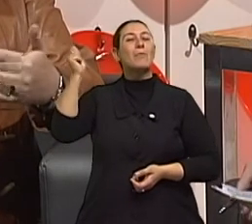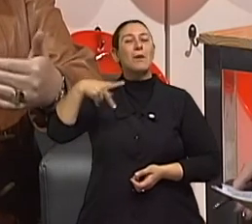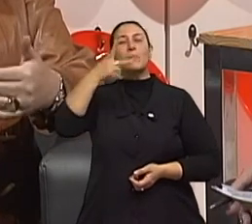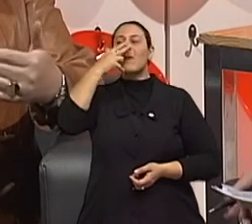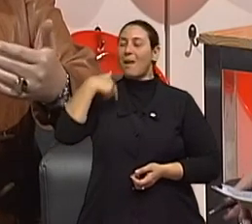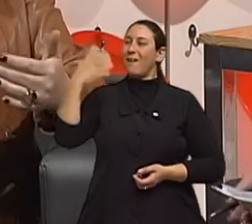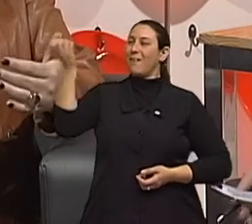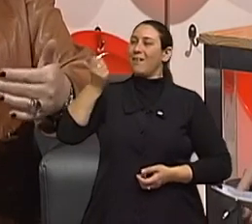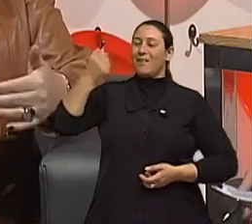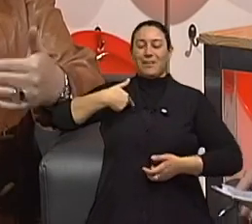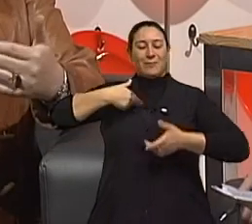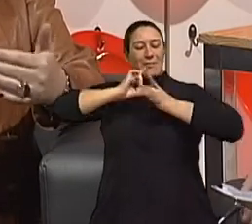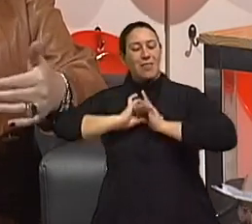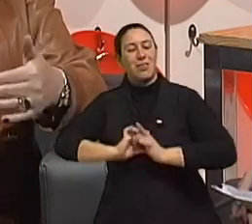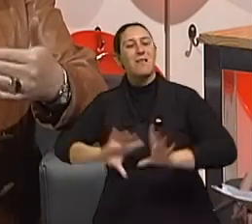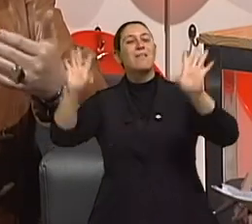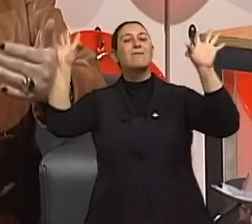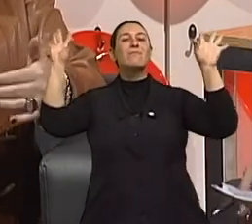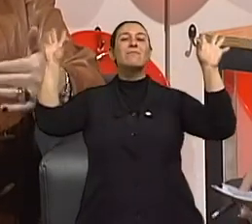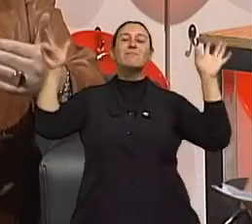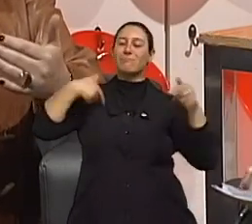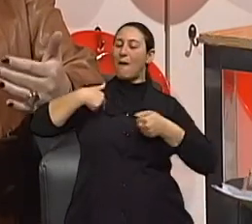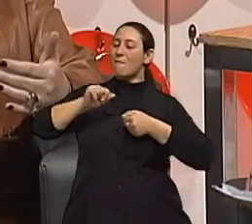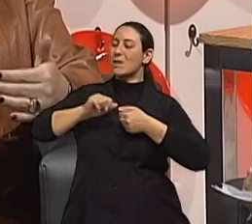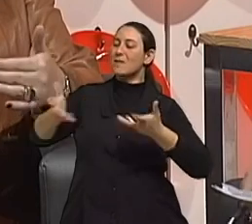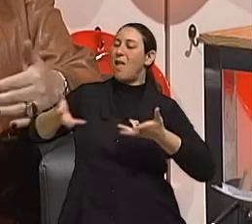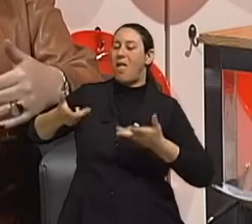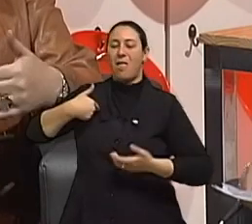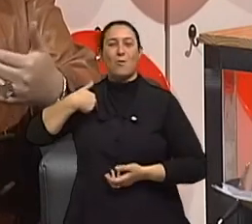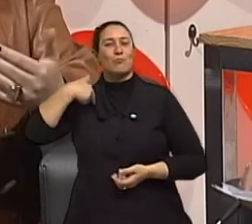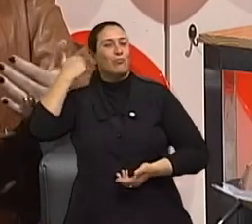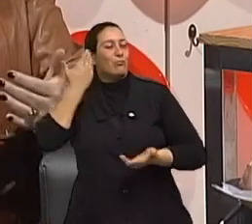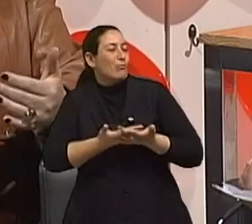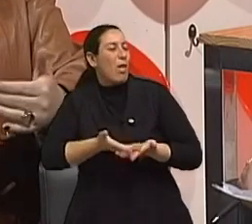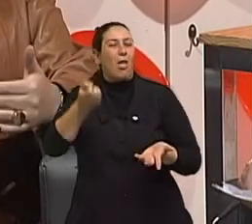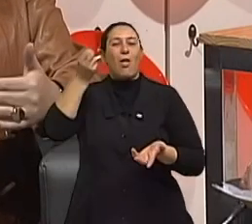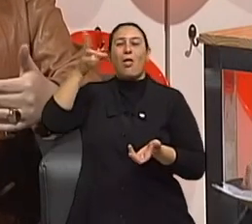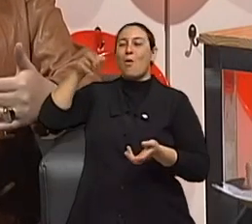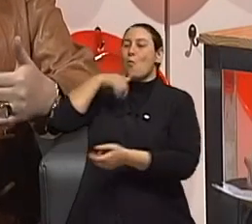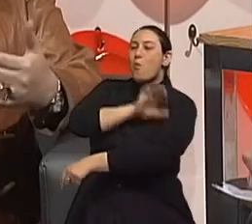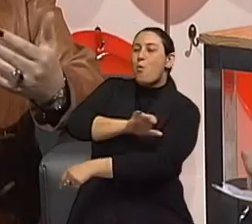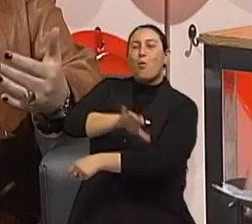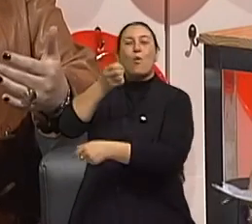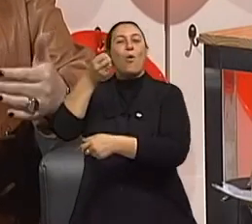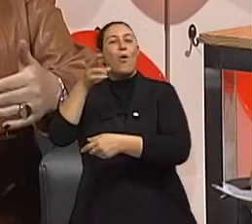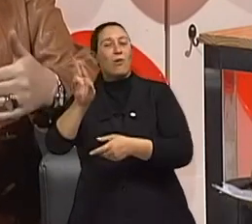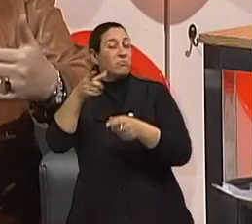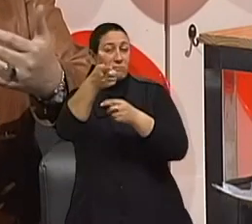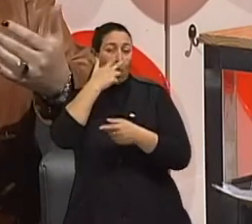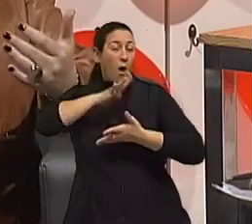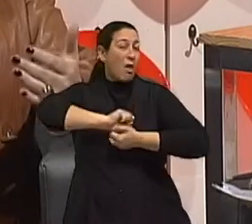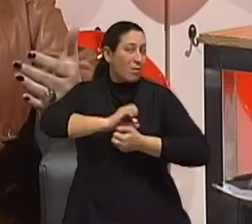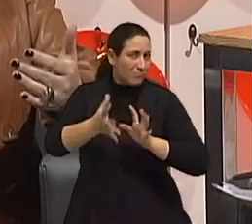liberdade. Bom, agora posso fazer o que eu quero, né? Não é por acaso que o artesanato